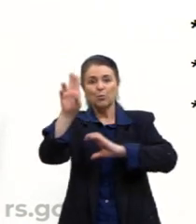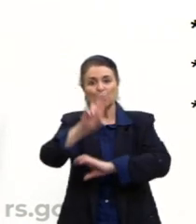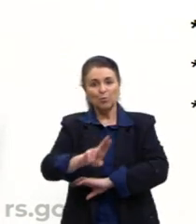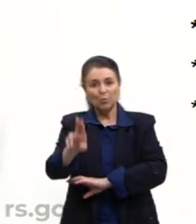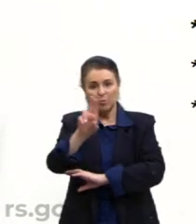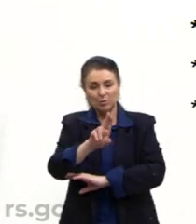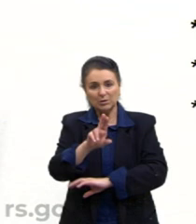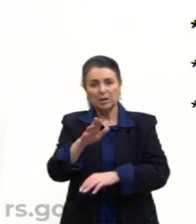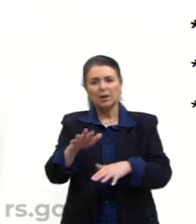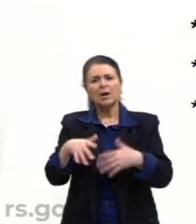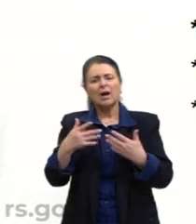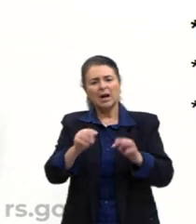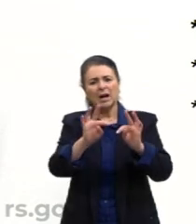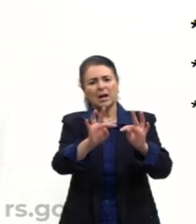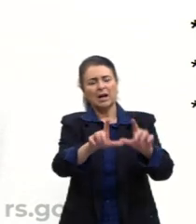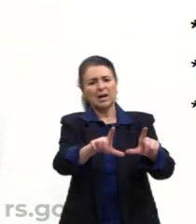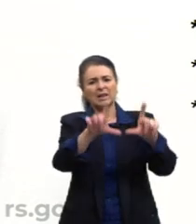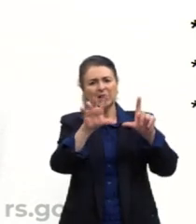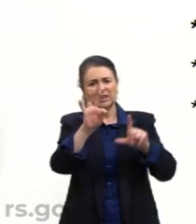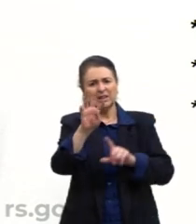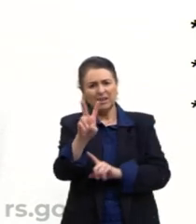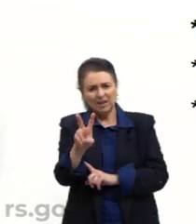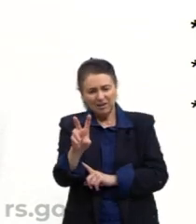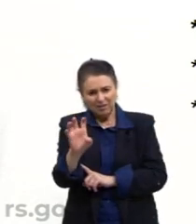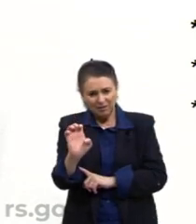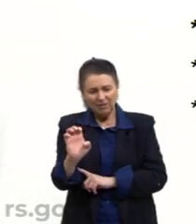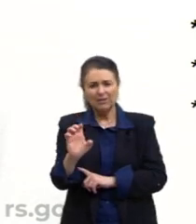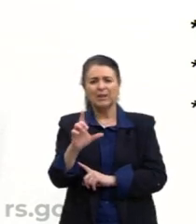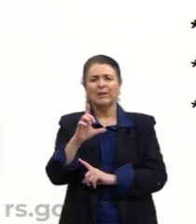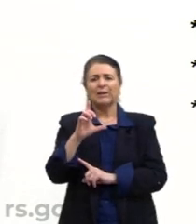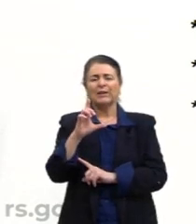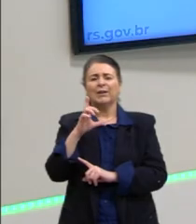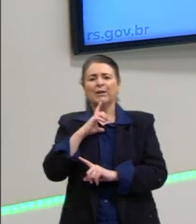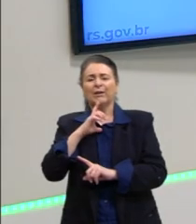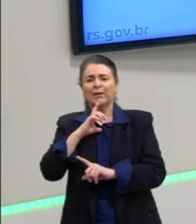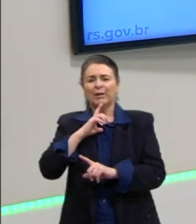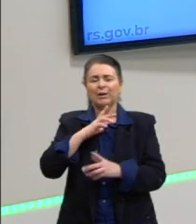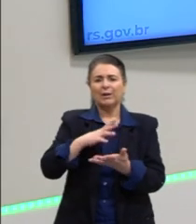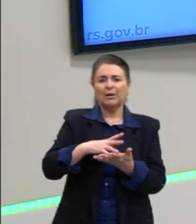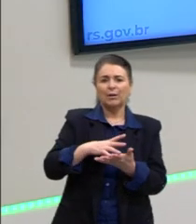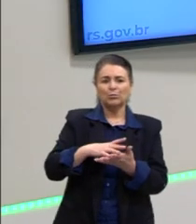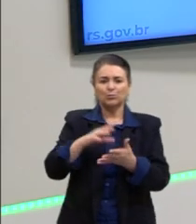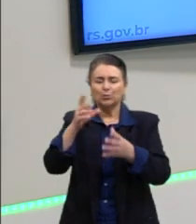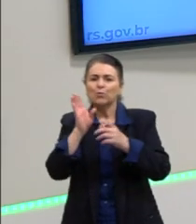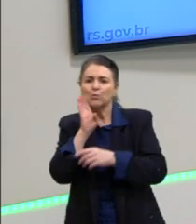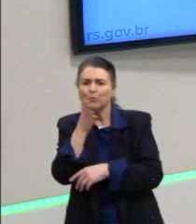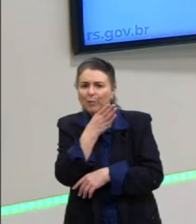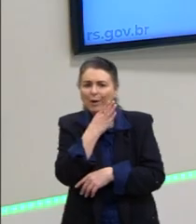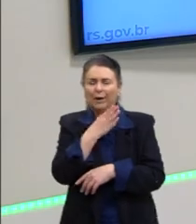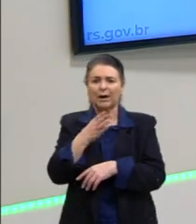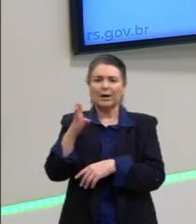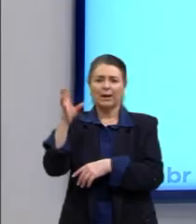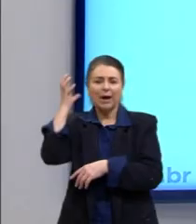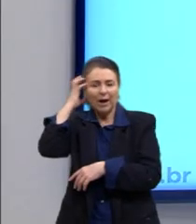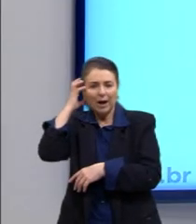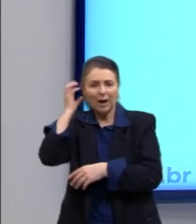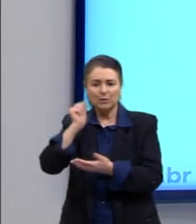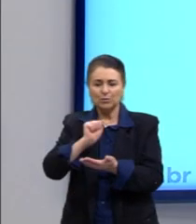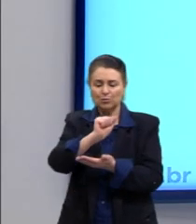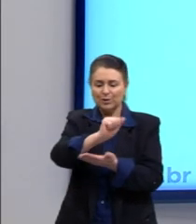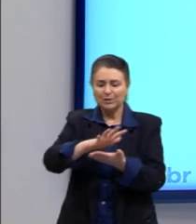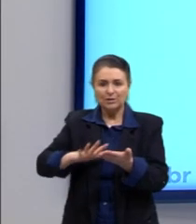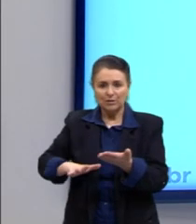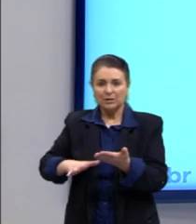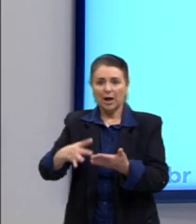onde mais agem? A televisão, nos consultórios, moradias, lanchonetes, etc. Olha a rádio, né? As atividades solitárias, jornal